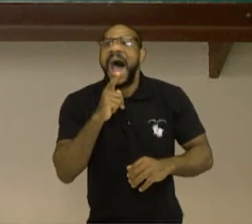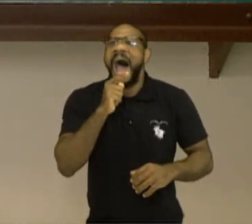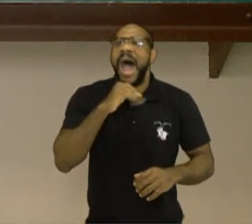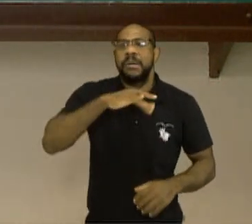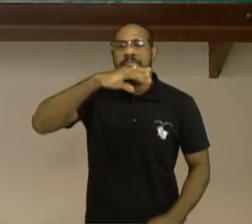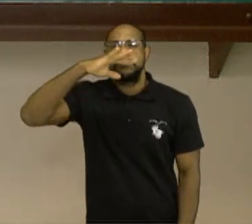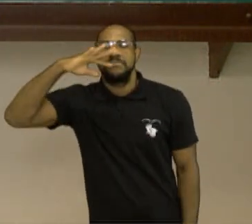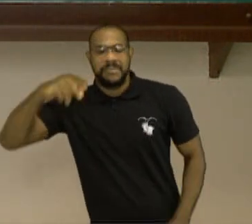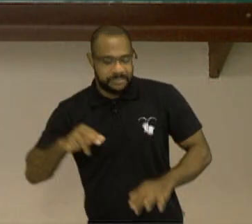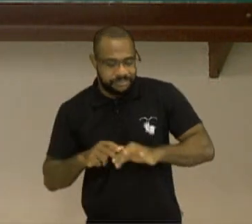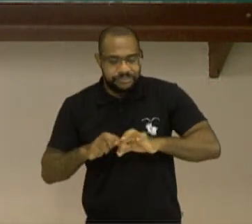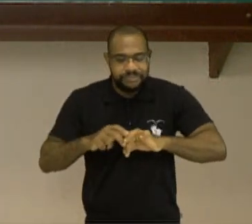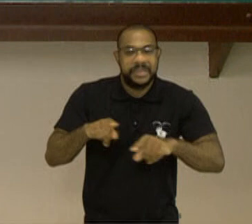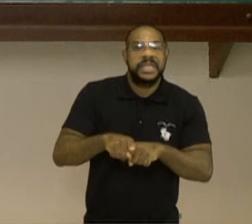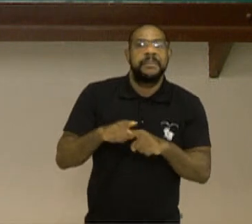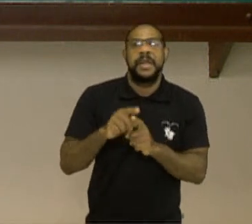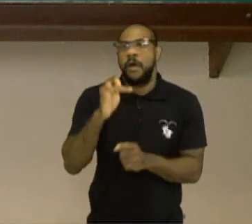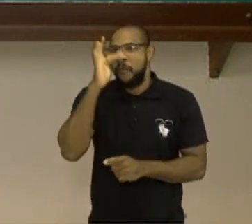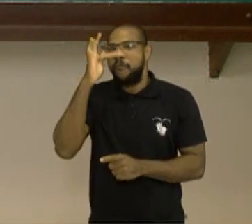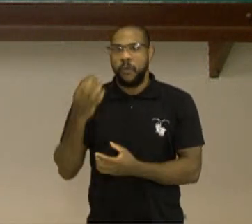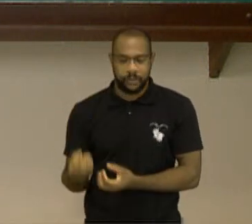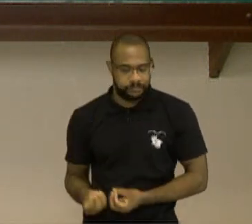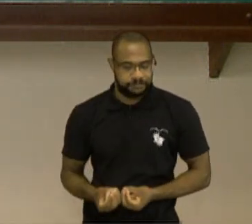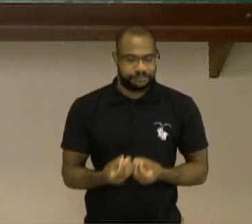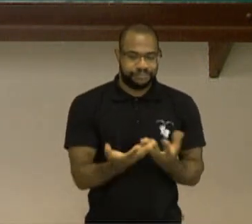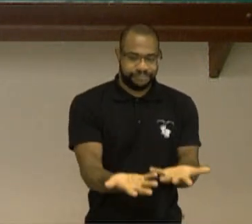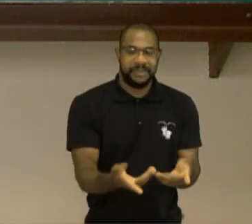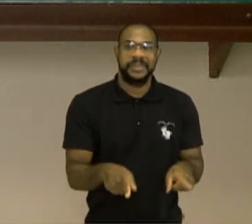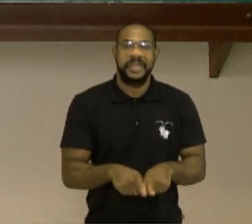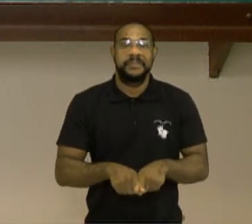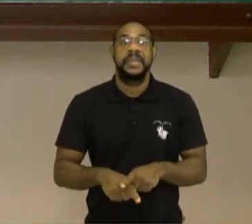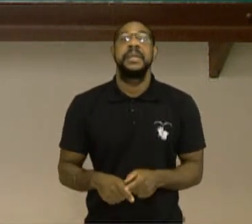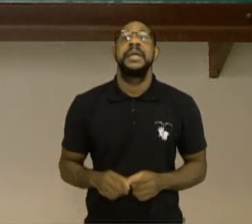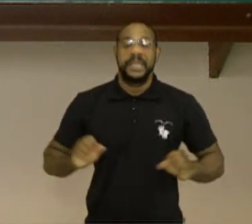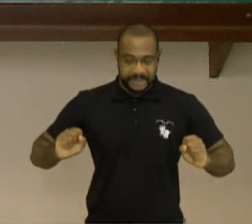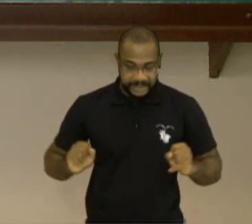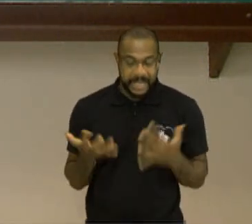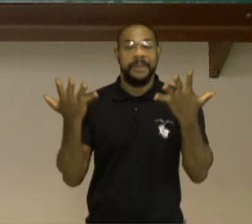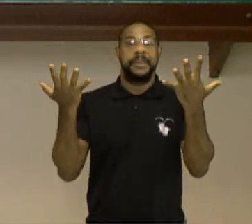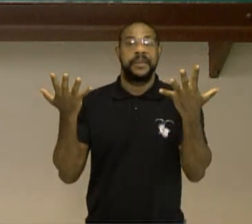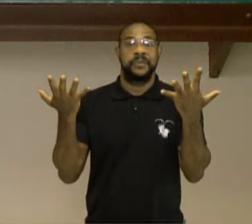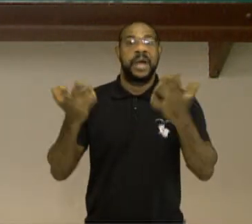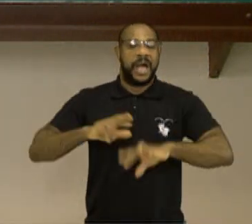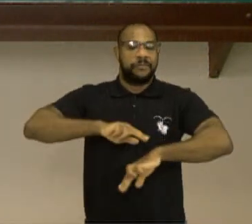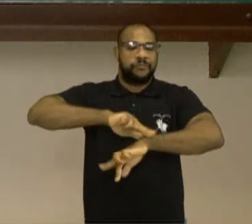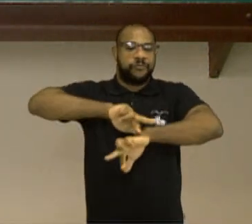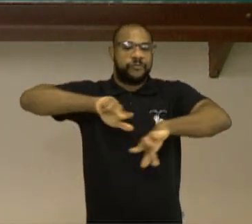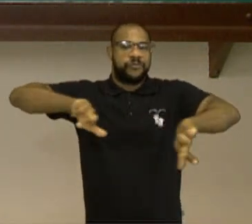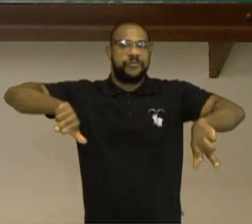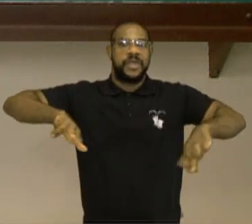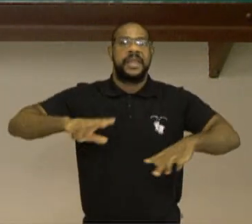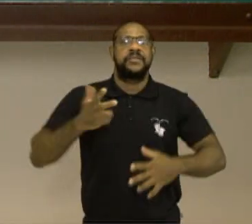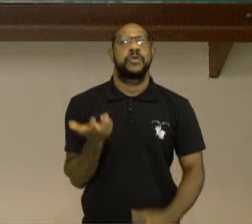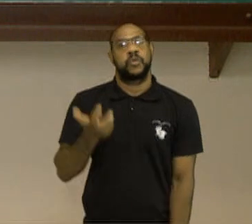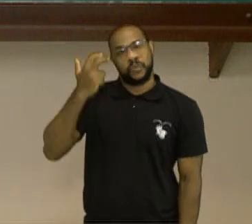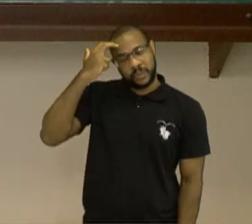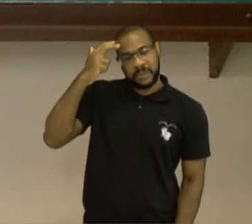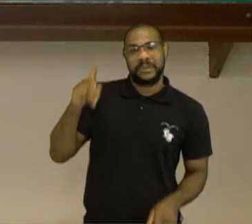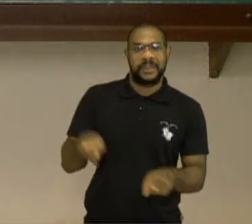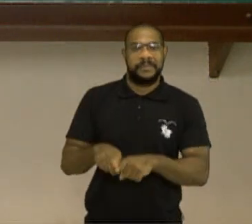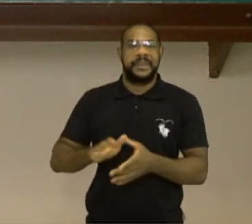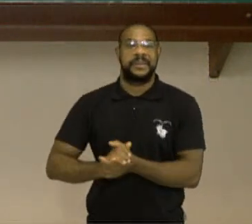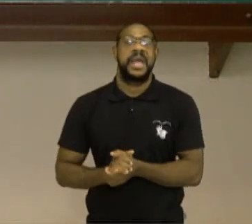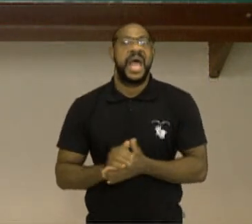essa escadaria em homenagem a Oxalá, celebrando sempre a diversidade cultural e religiosa. Até porque antes da lavação da escadaria,